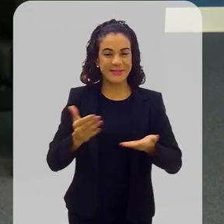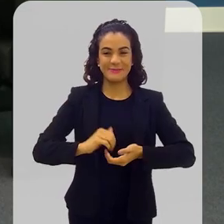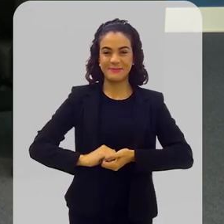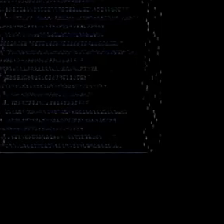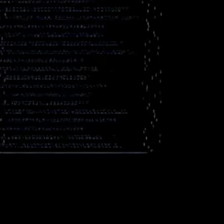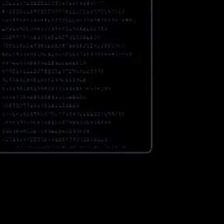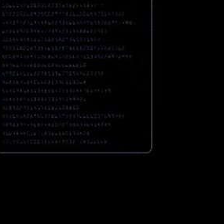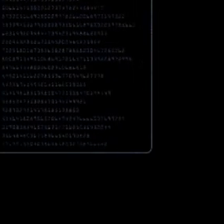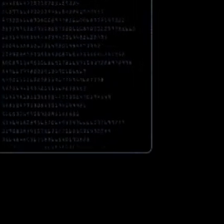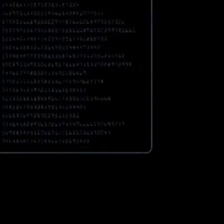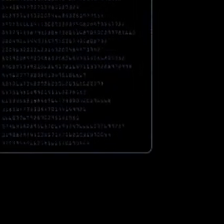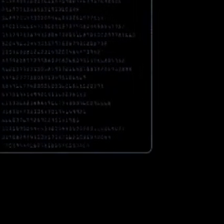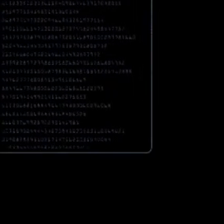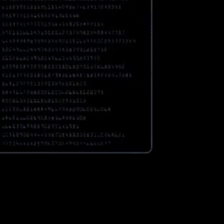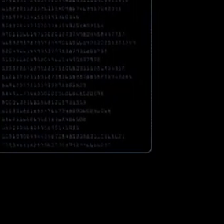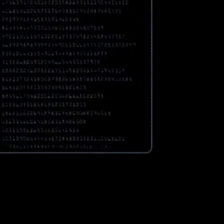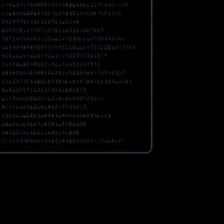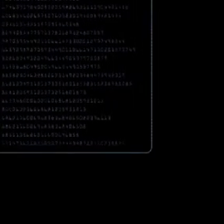começa agora.